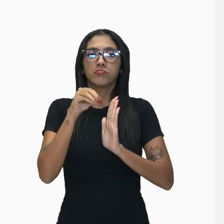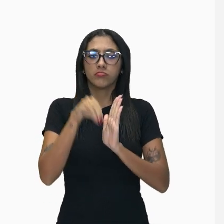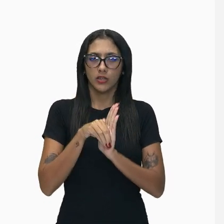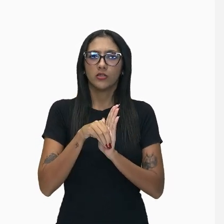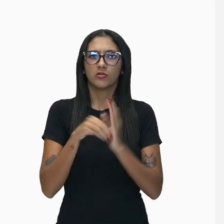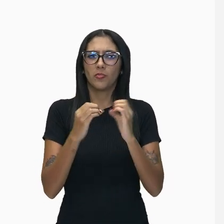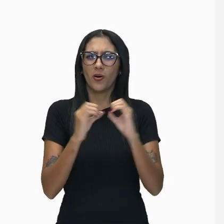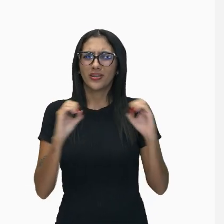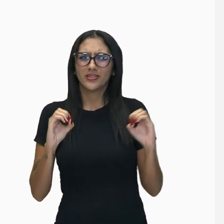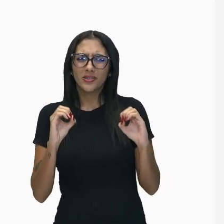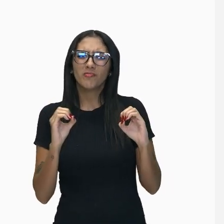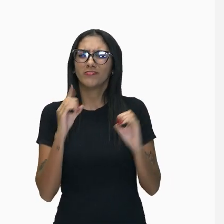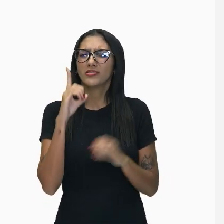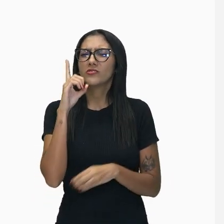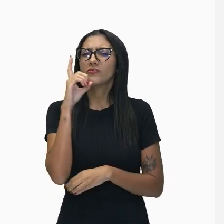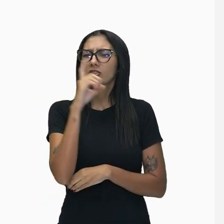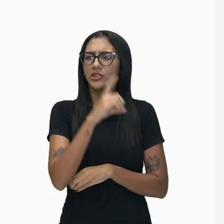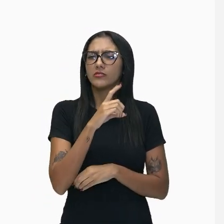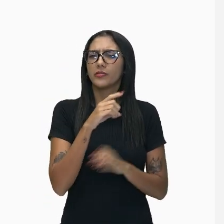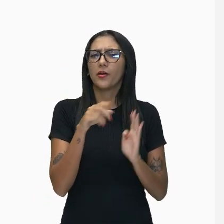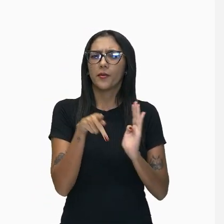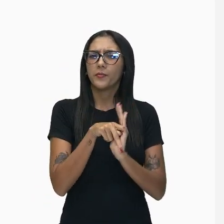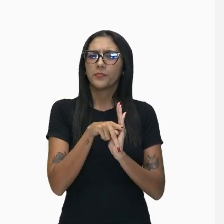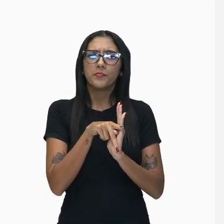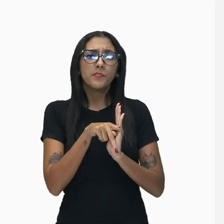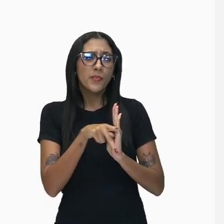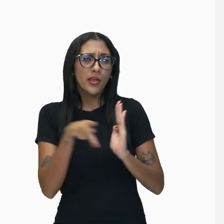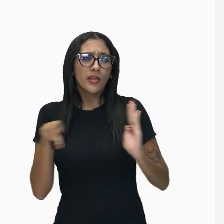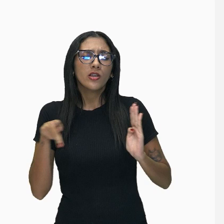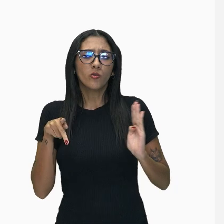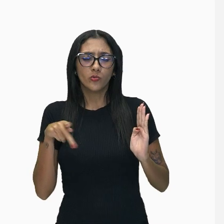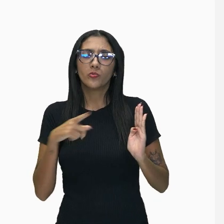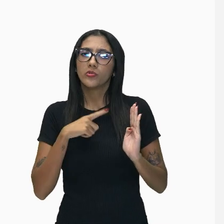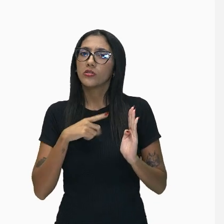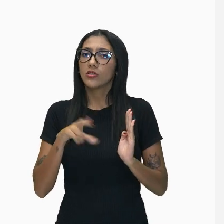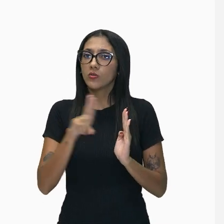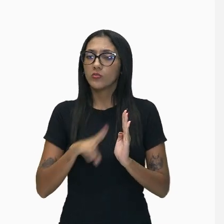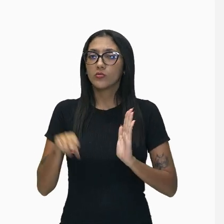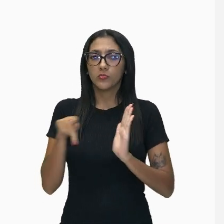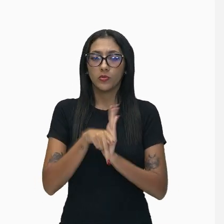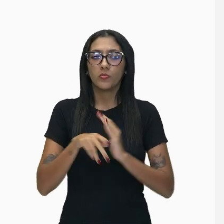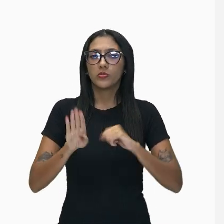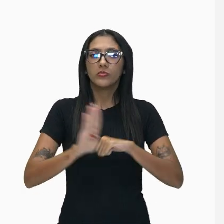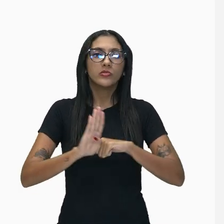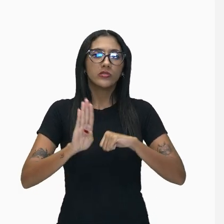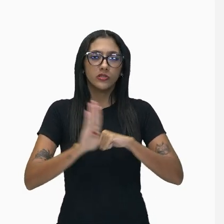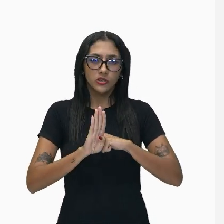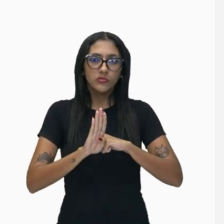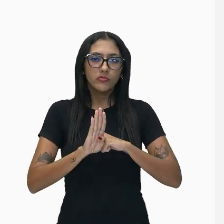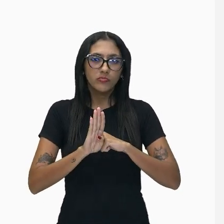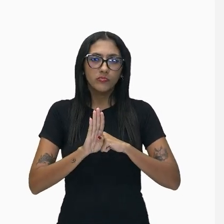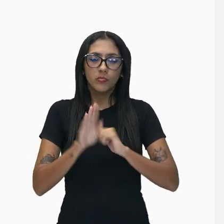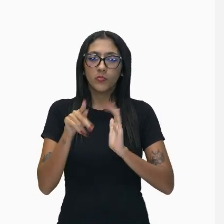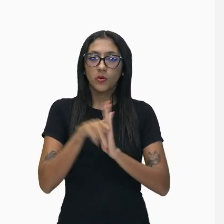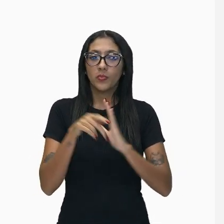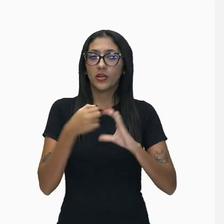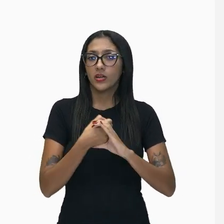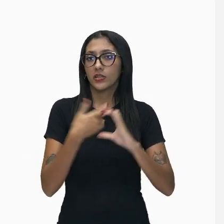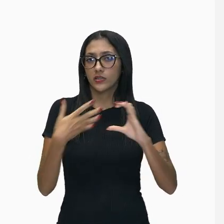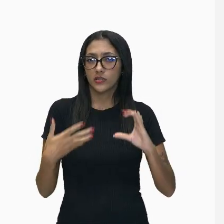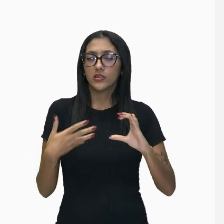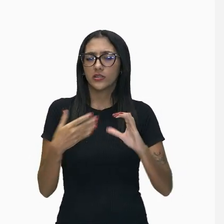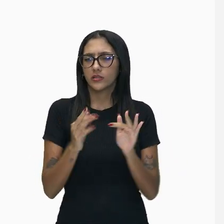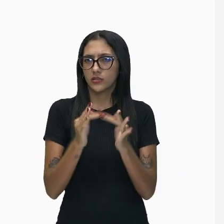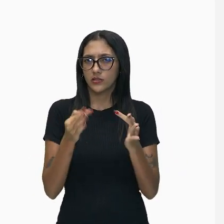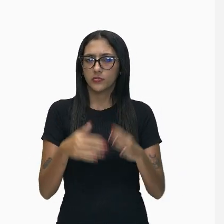complexa. Ou seja, num período composto, exercendo funções próprias do substantivo no período simples. E